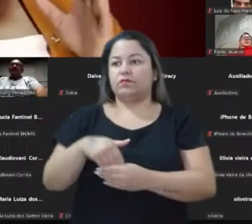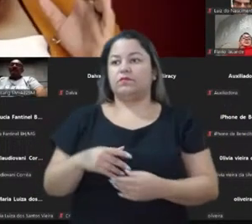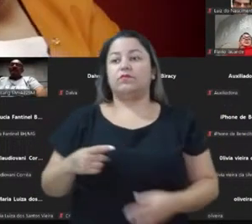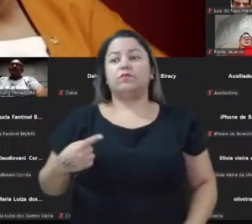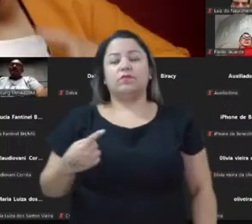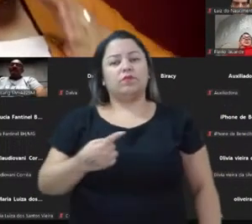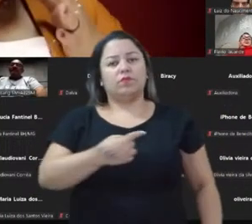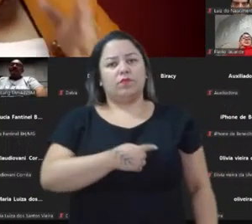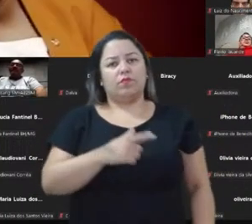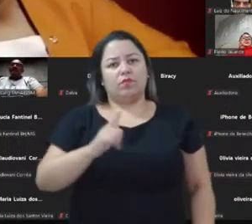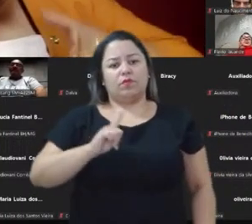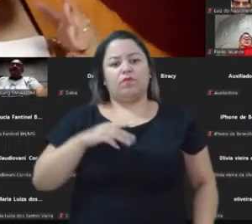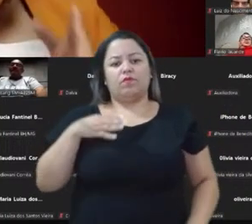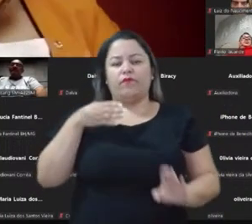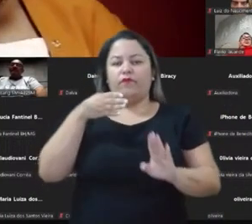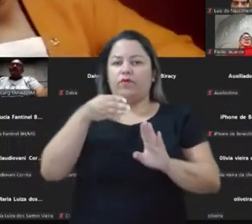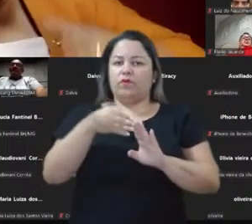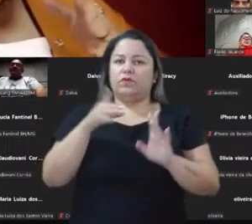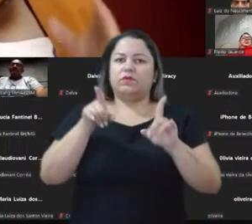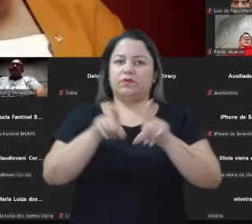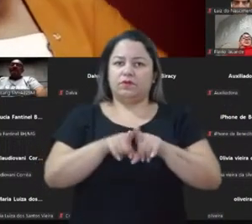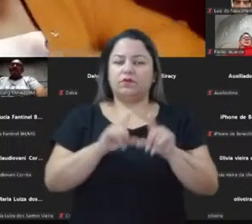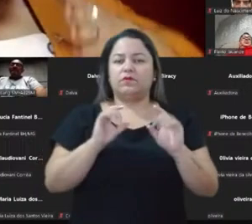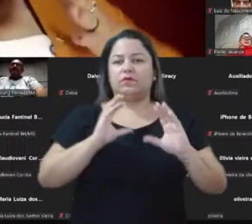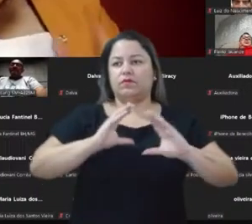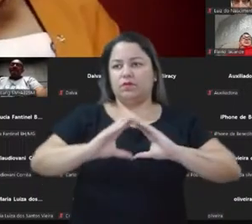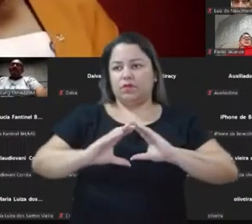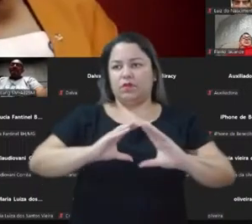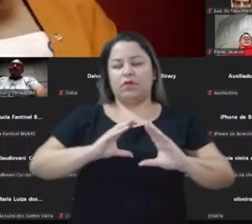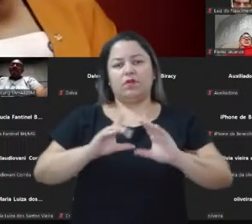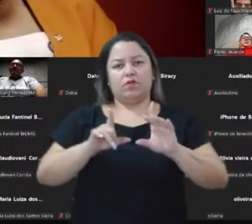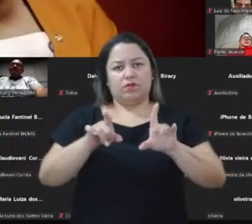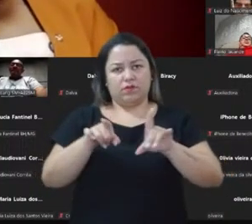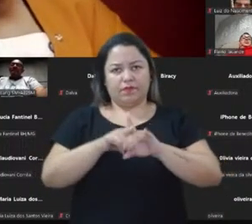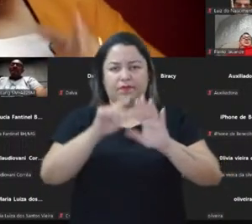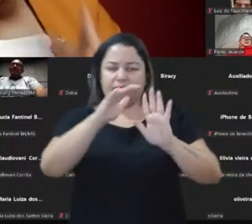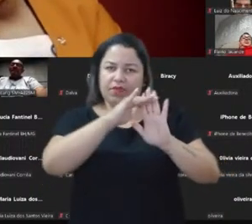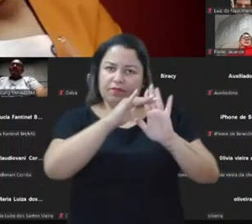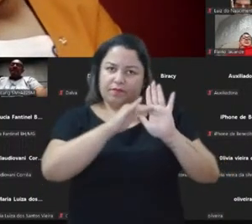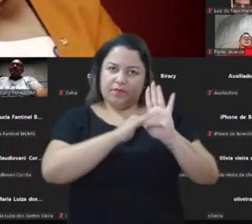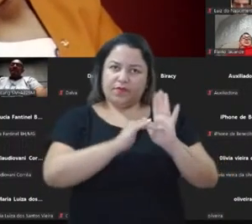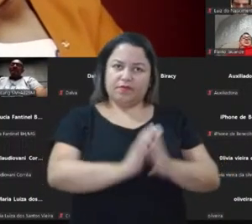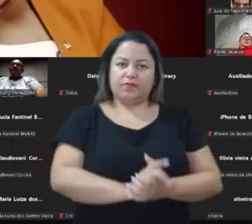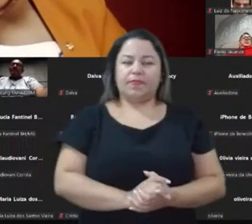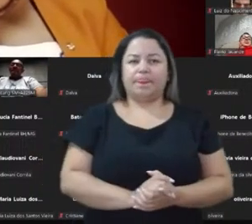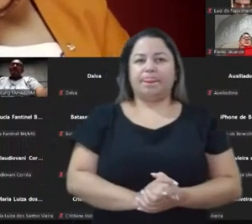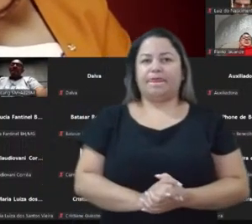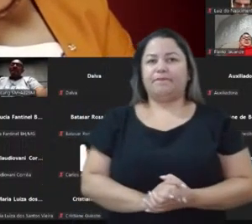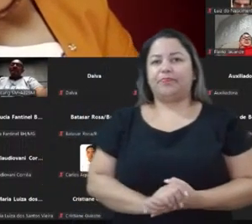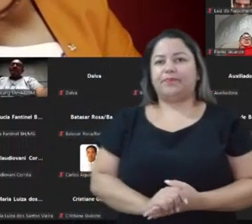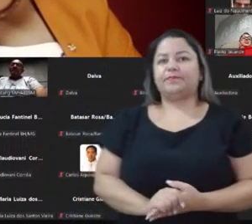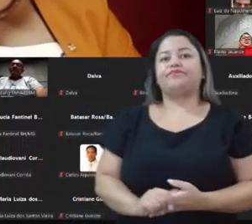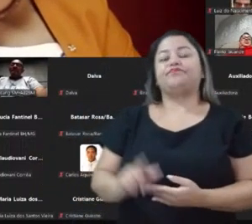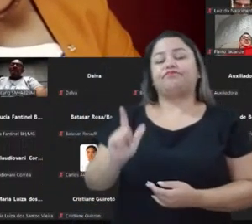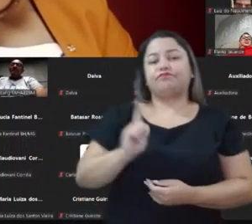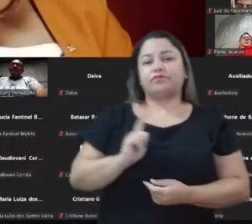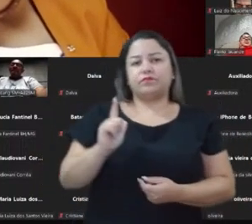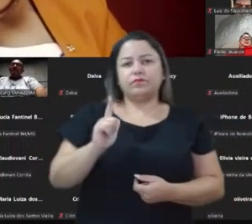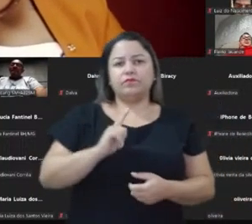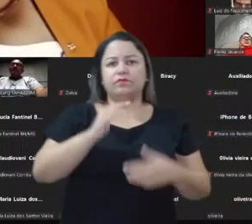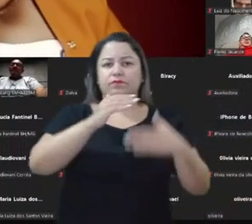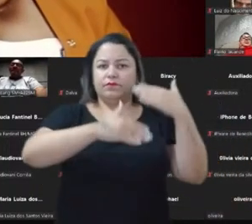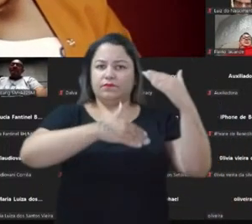mais se tem um foco numa linha argumentativa e em pautas, mais há também uma tendência de